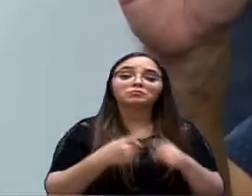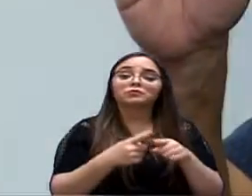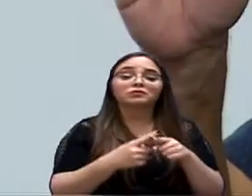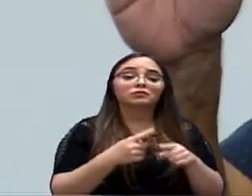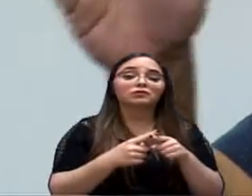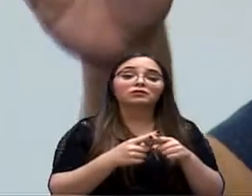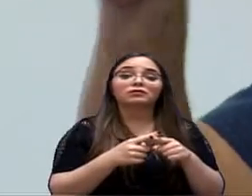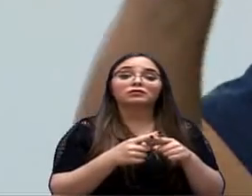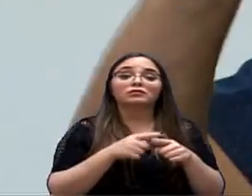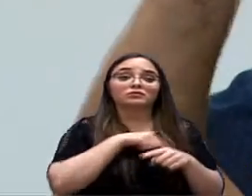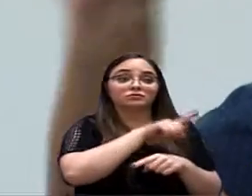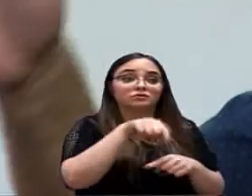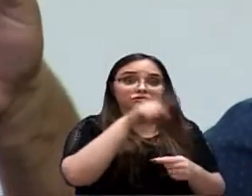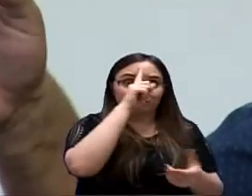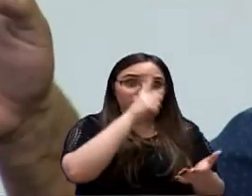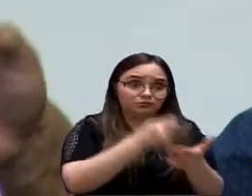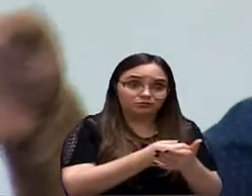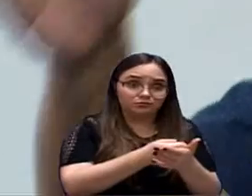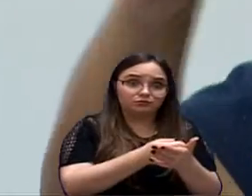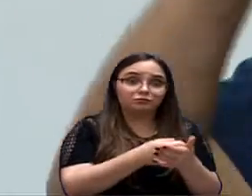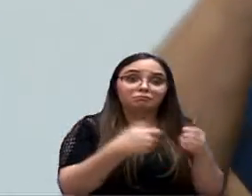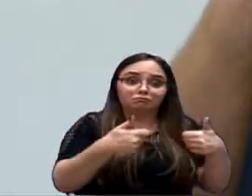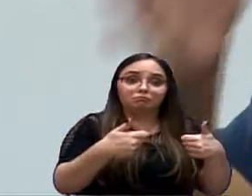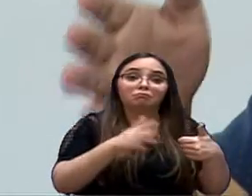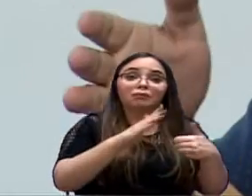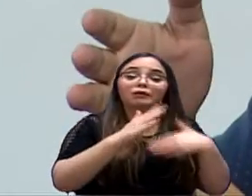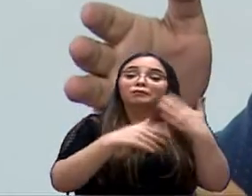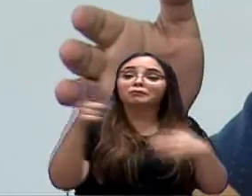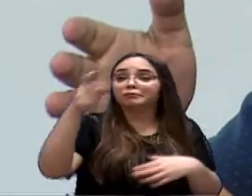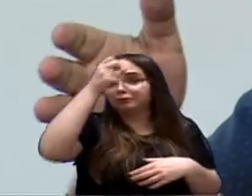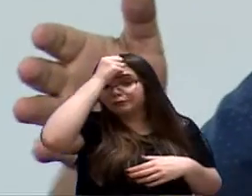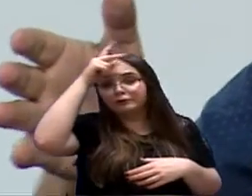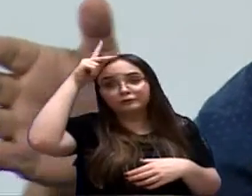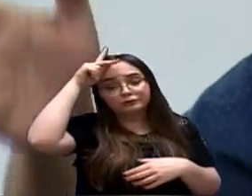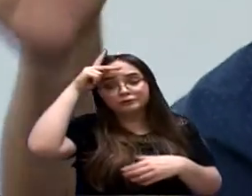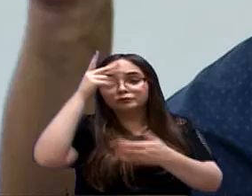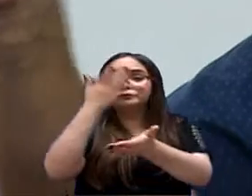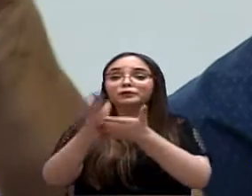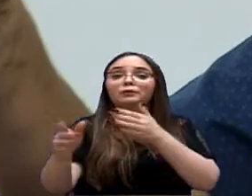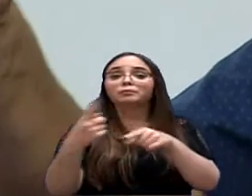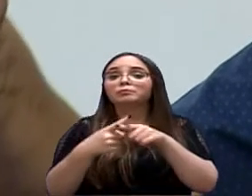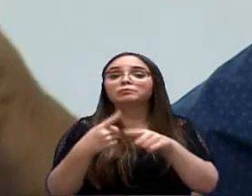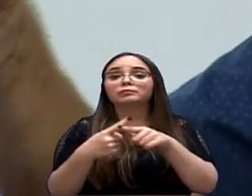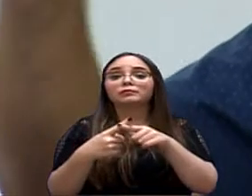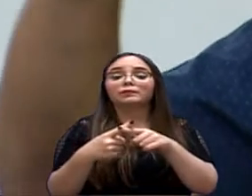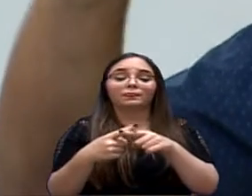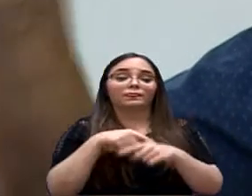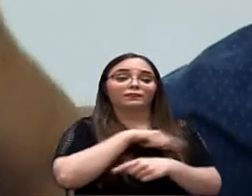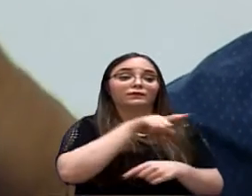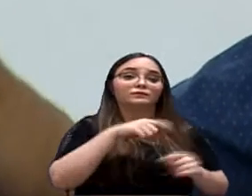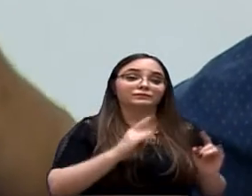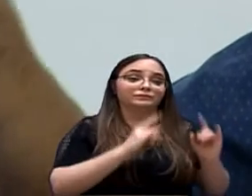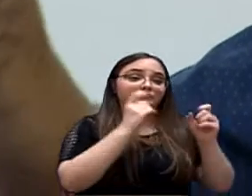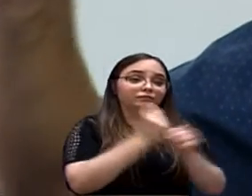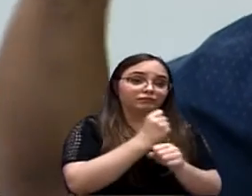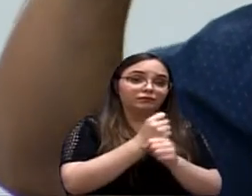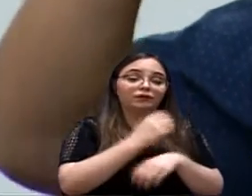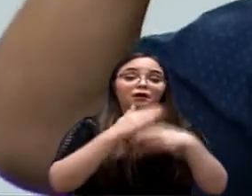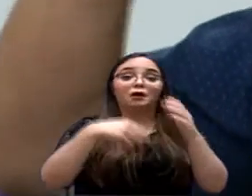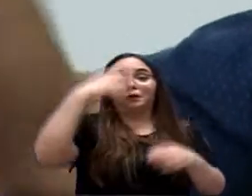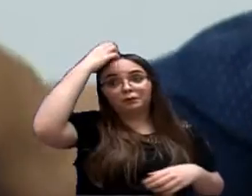público. Sim. Aí vai faltar escola, vai faltar vaga em um BS. Aí cai sobre o prefeito. O prefeito que vai lá,